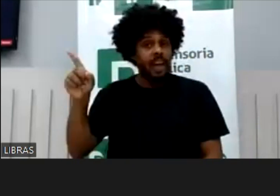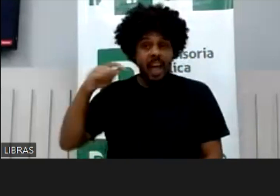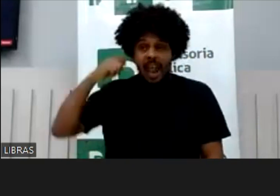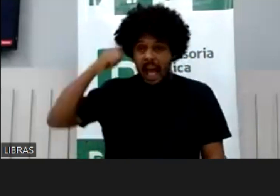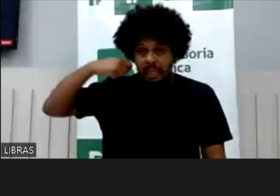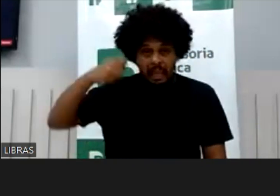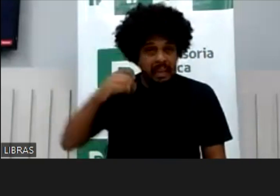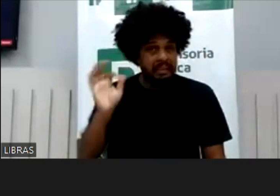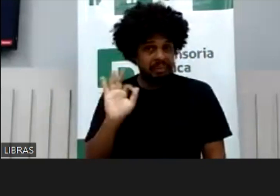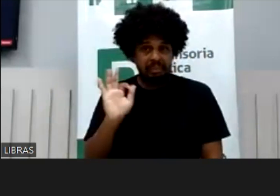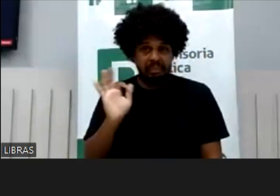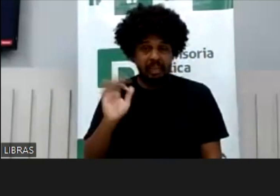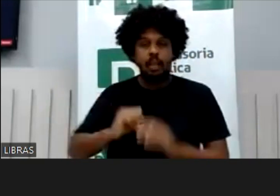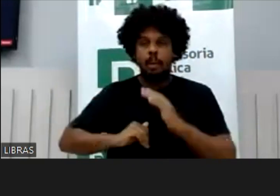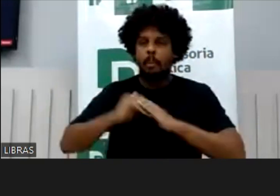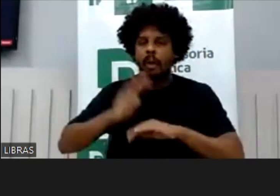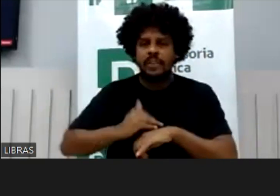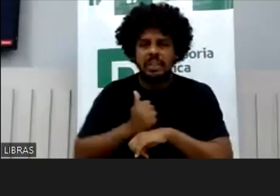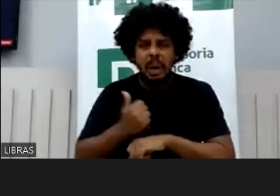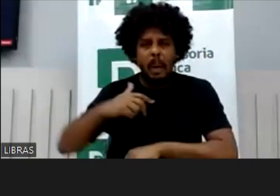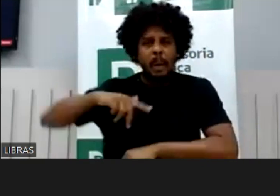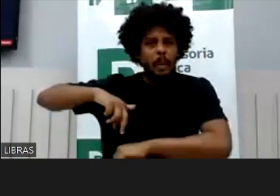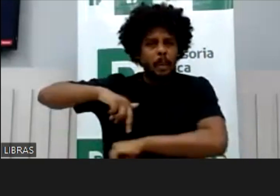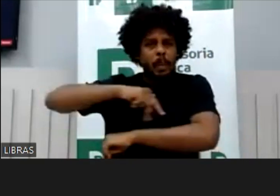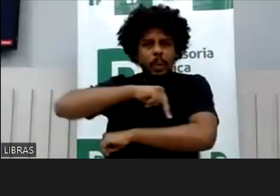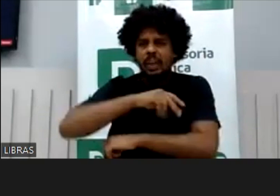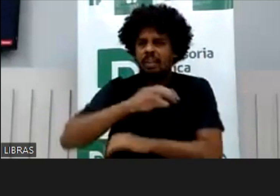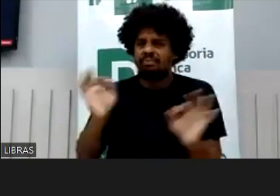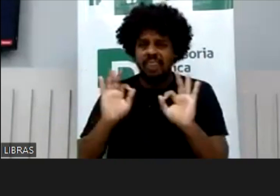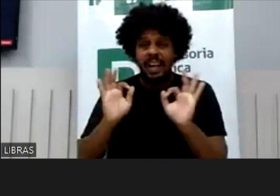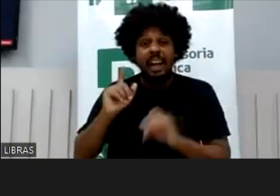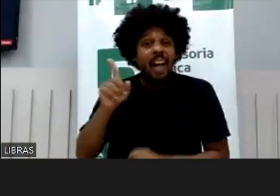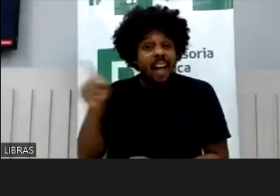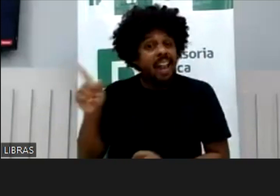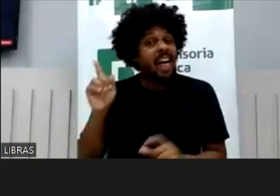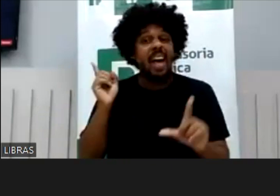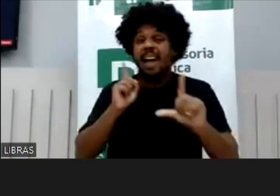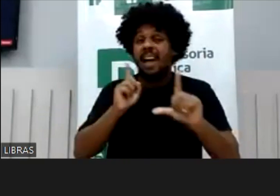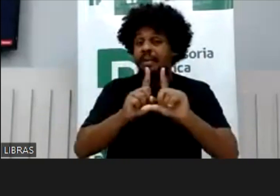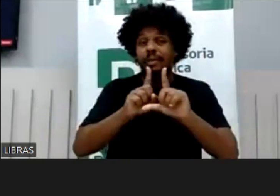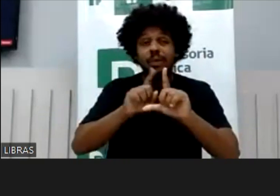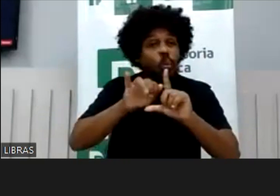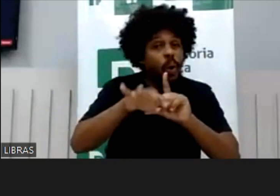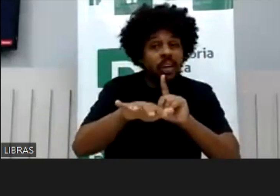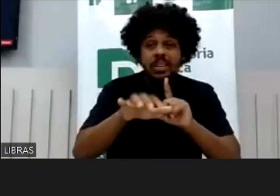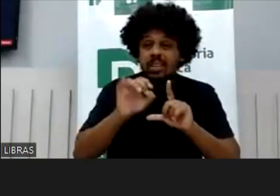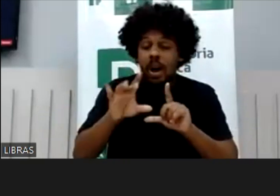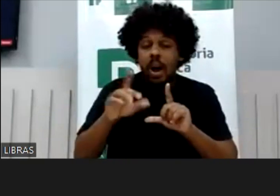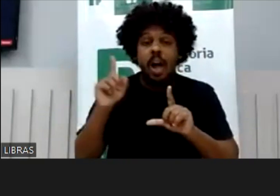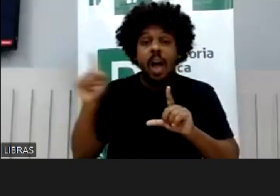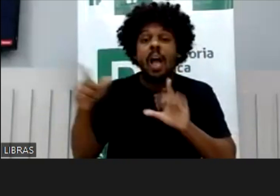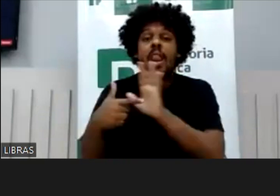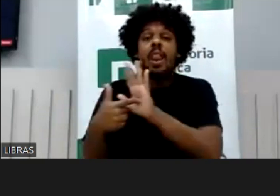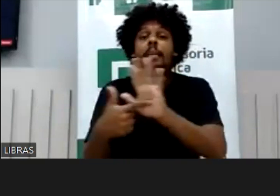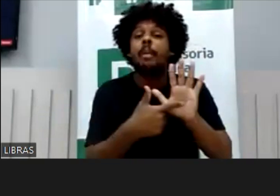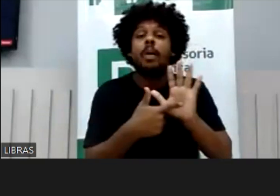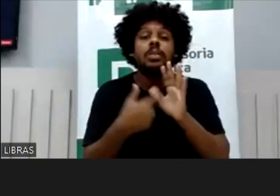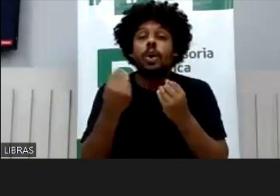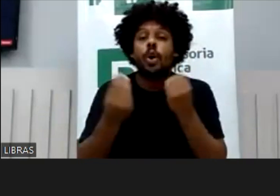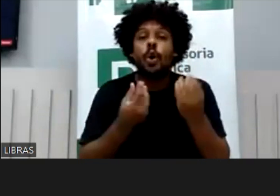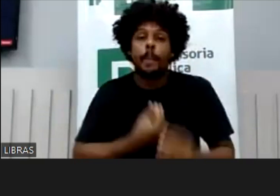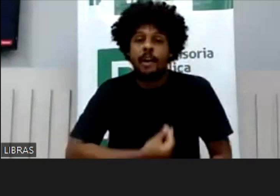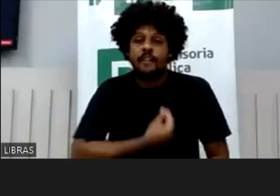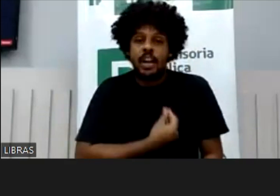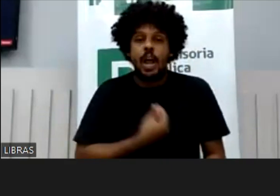modelo, é só isso, ela não tem uma carreira nessas áreas, ela é influenciadora, e o que ela vende é estilo de vida e família, bote na cabeça,